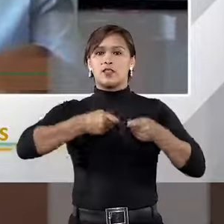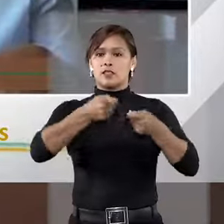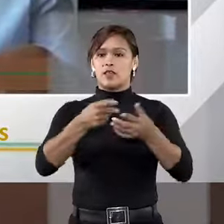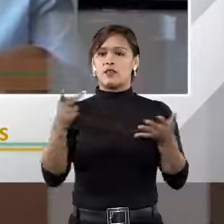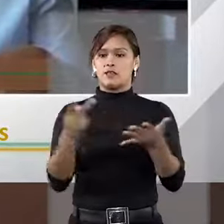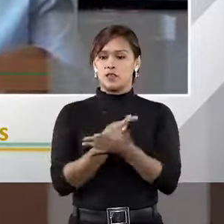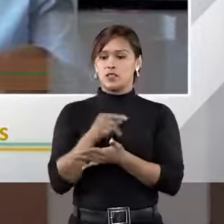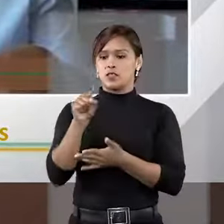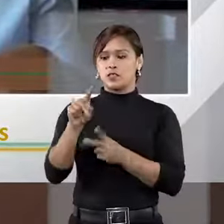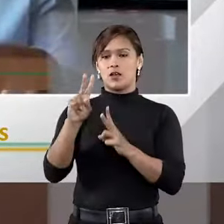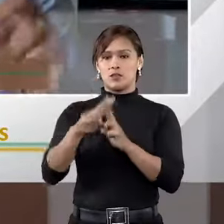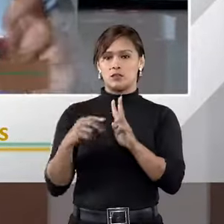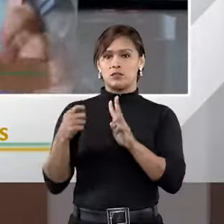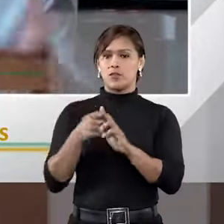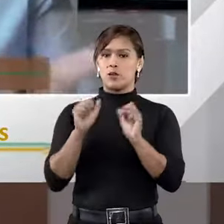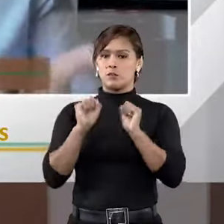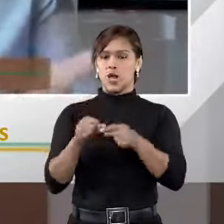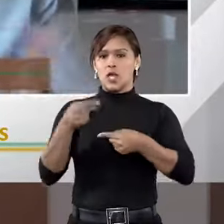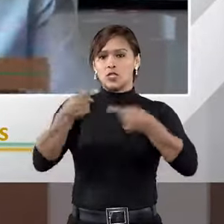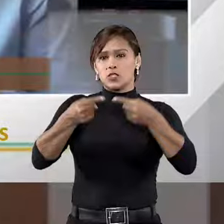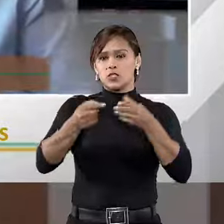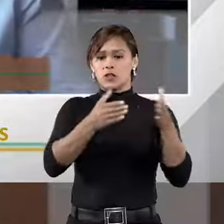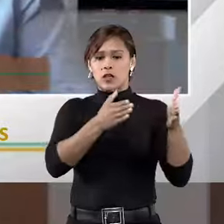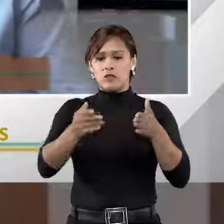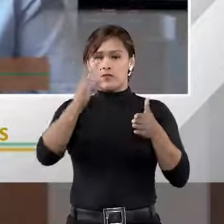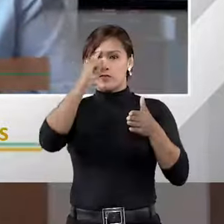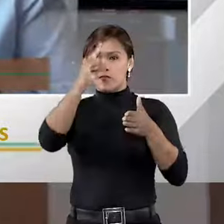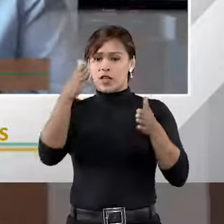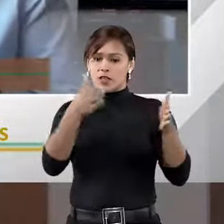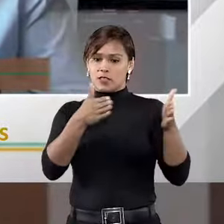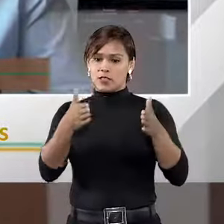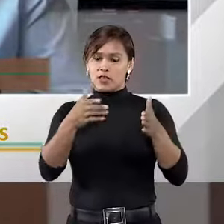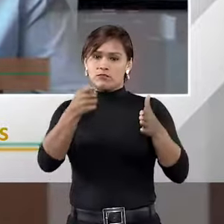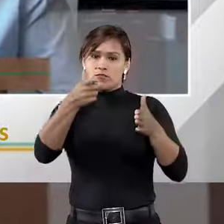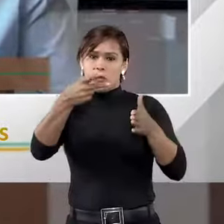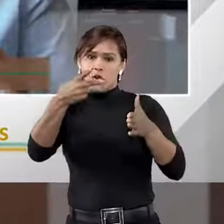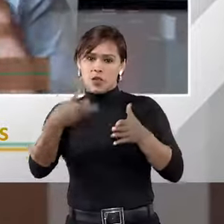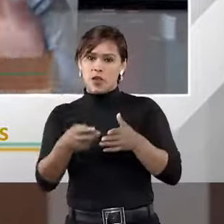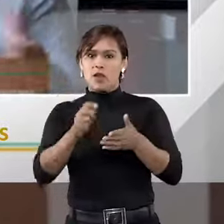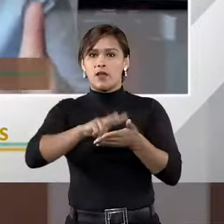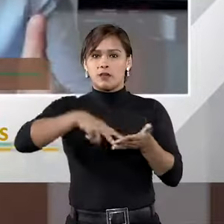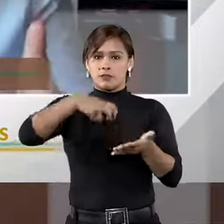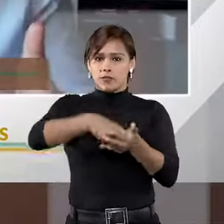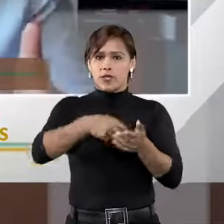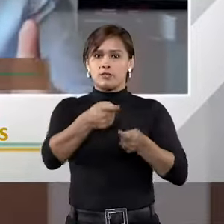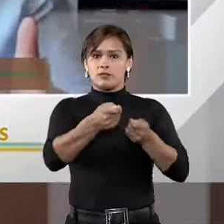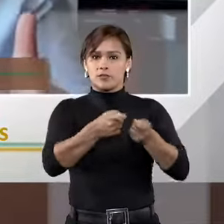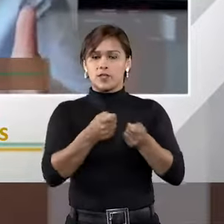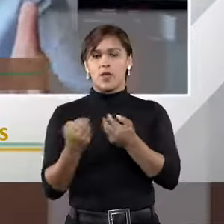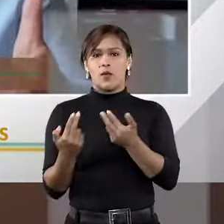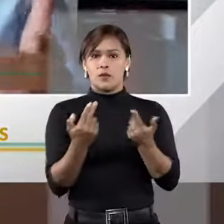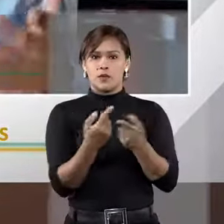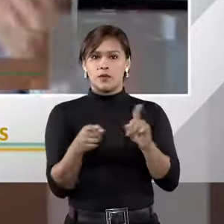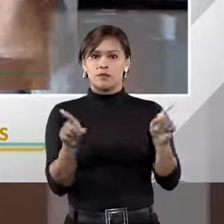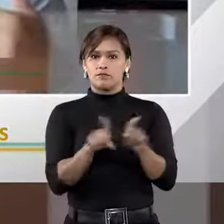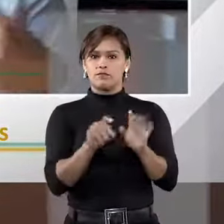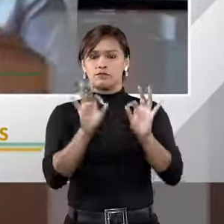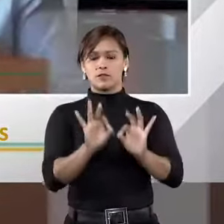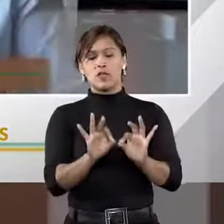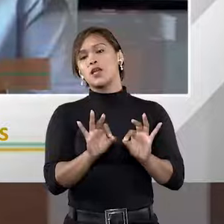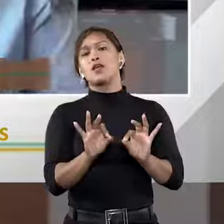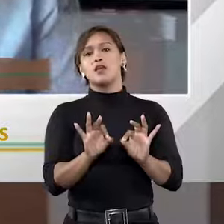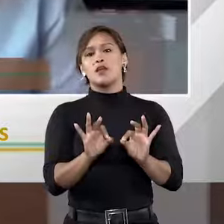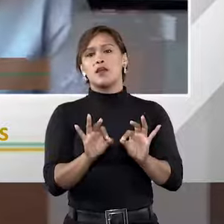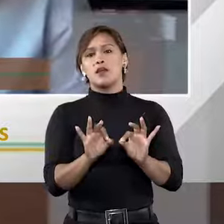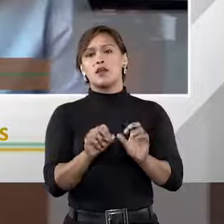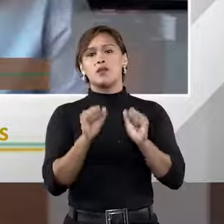o executado pode discutir a validade da sentença arbitral, pelas mesmas razões que o levariam